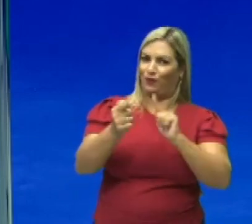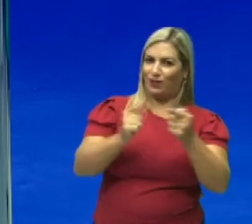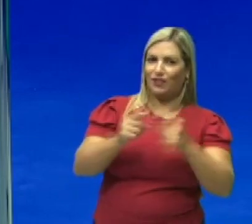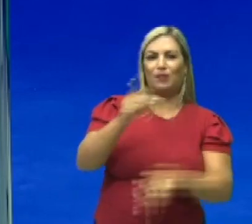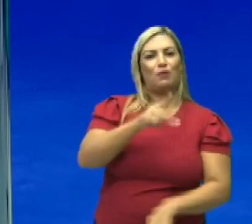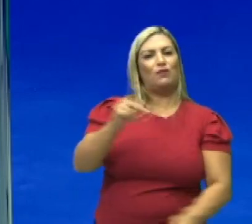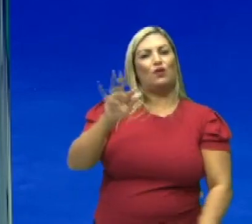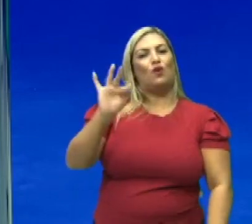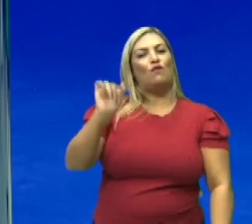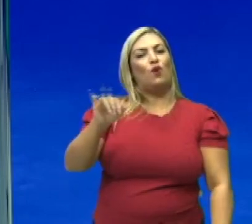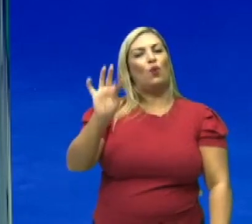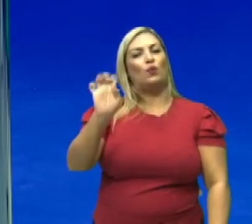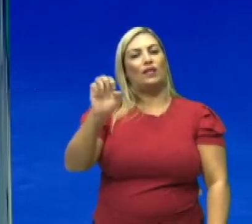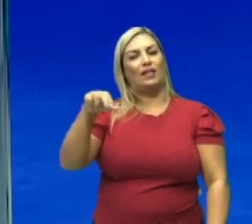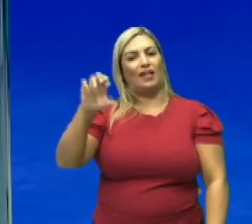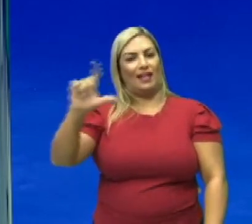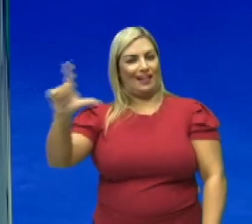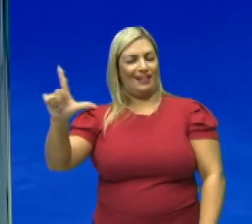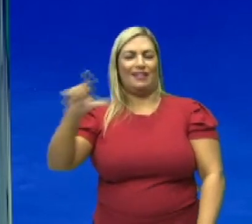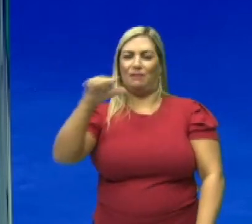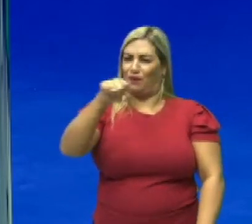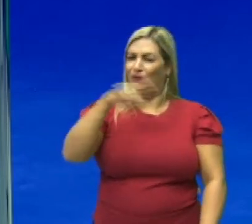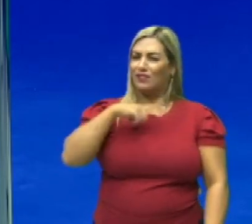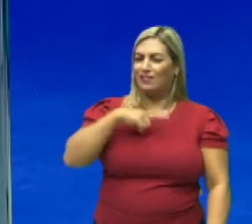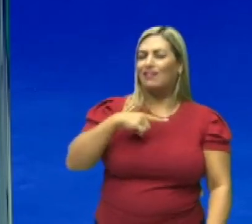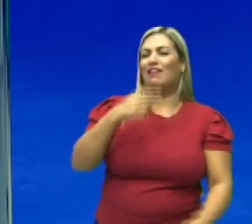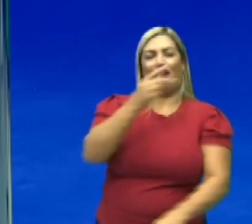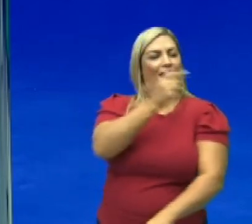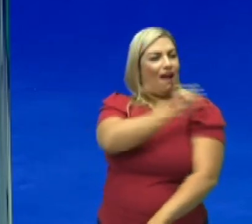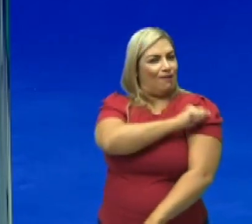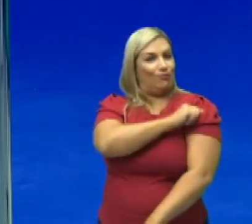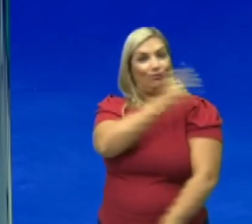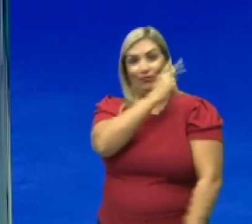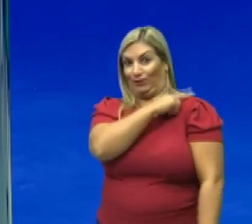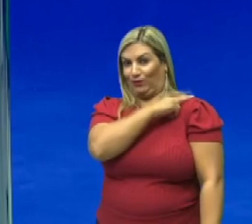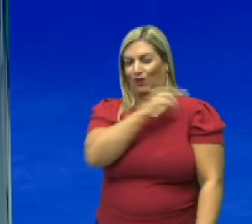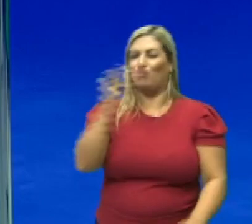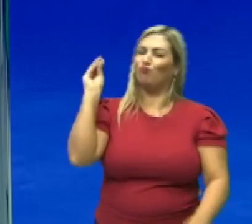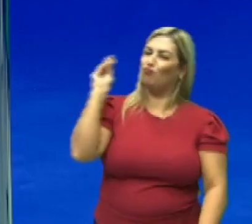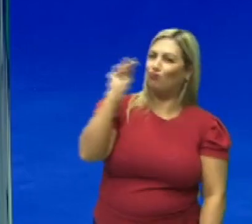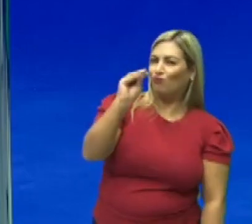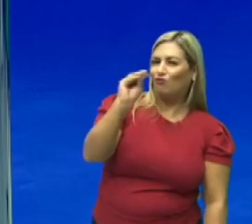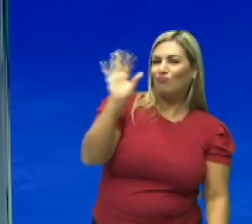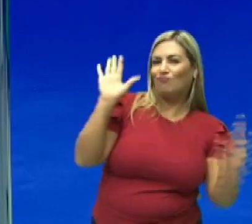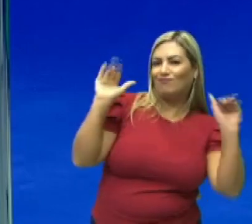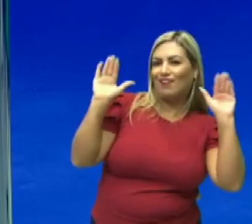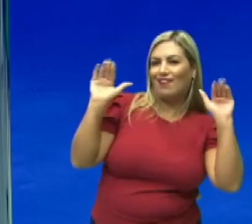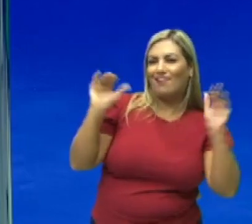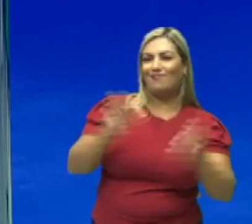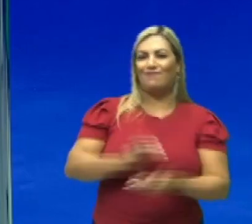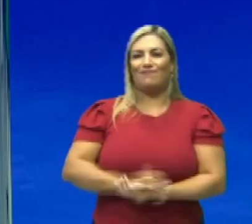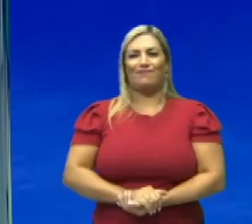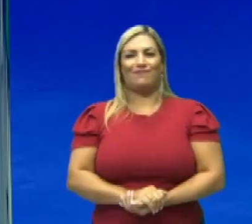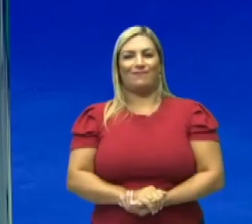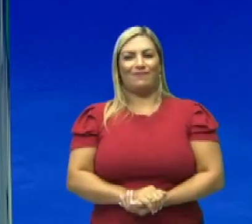física com o professor Fontenelle, para você, que é estudante da segunda série. Um beijo, até a próxima!